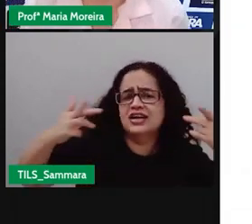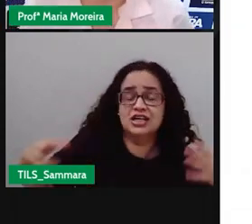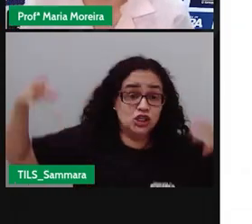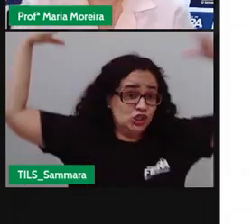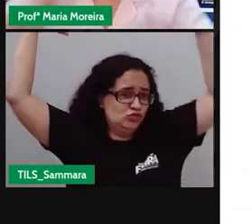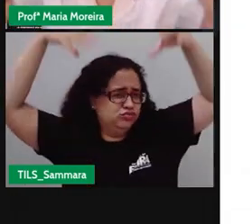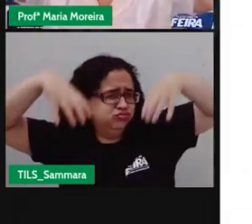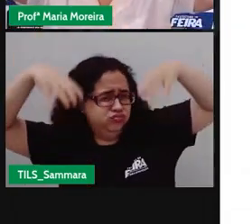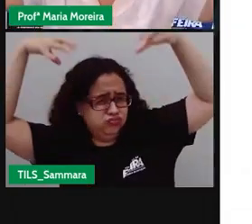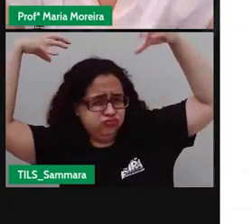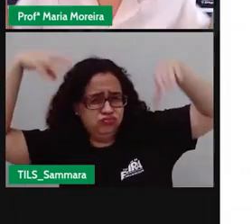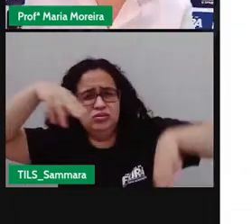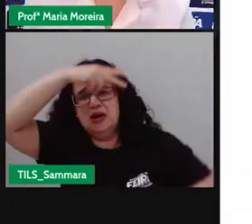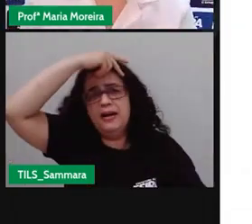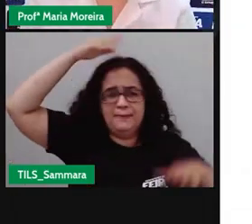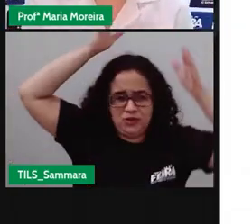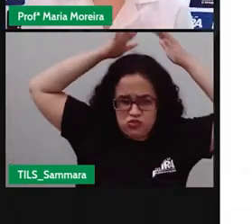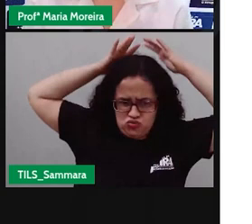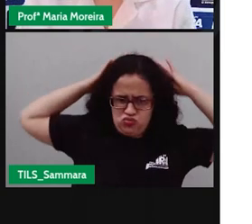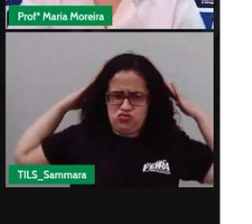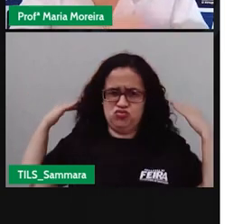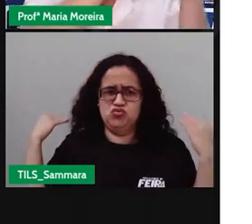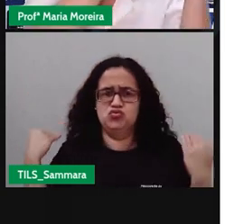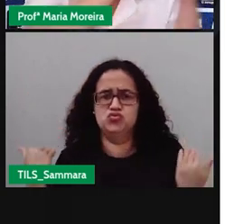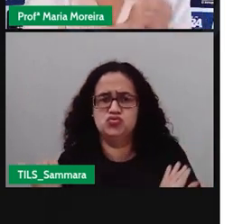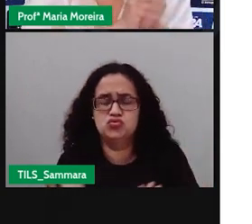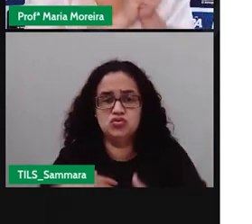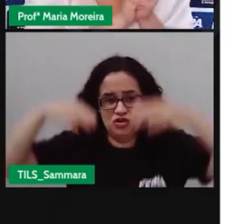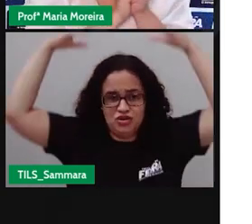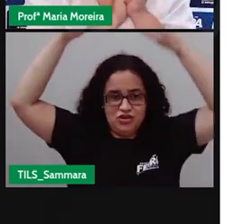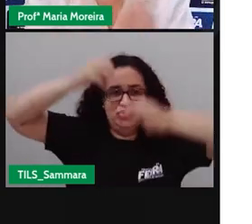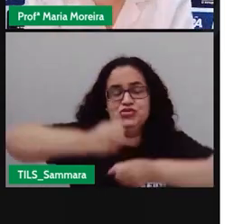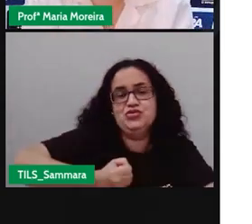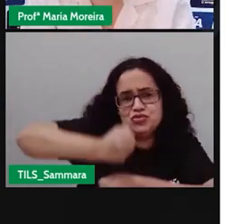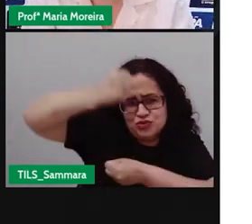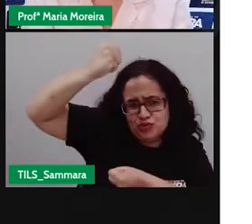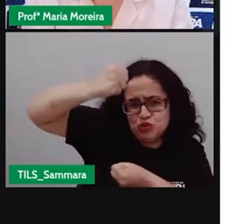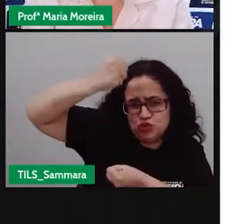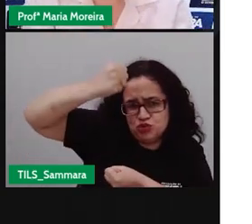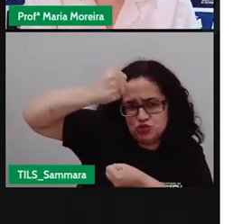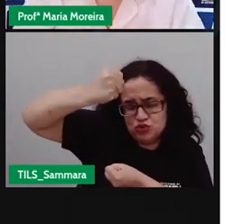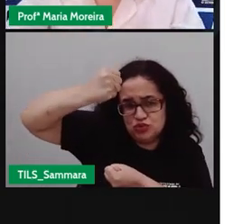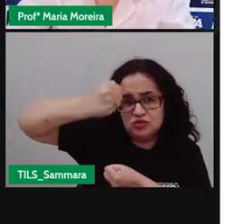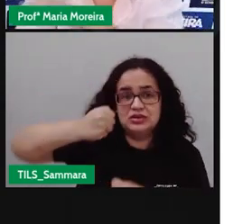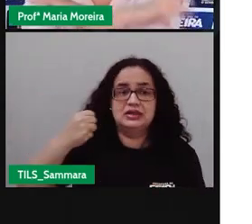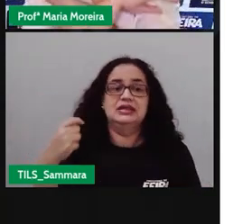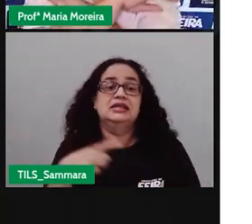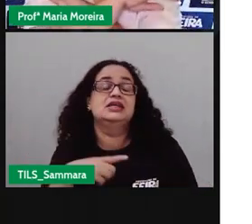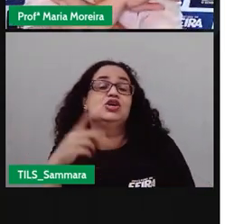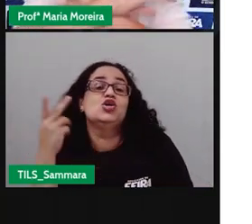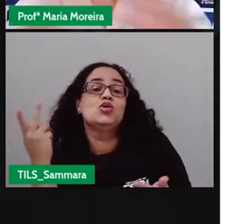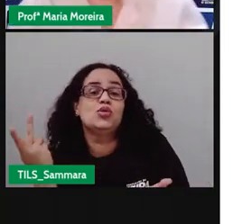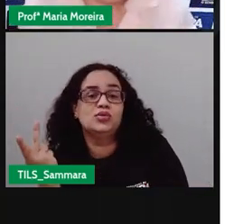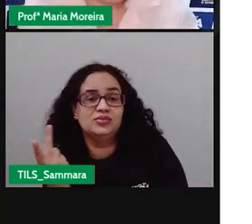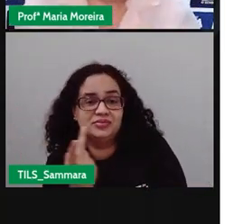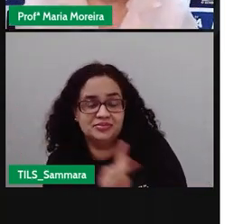chovendo, o pessoal com aquela capa de chuva, com guarda-chuva aqui segurando, né, tá acontecendo